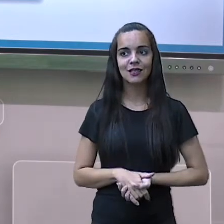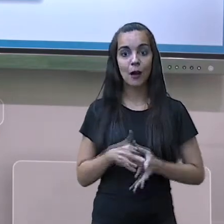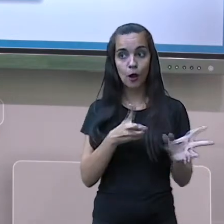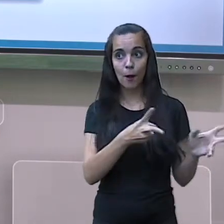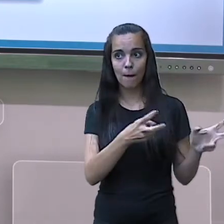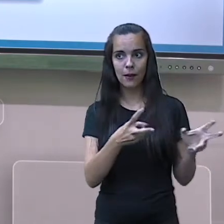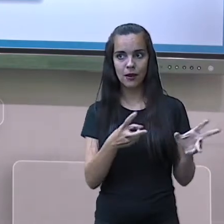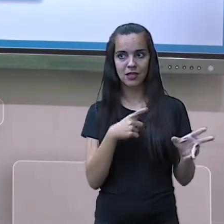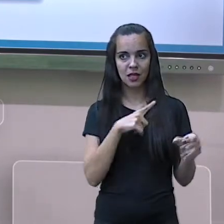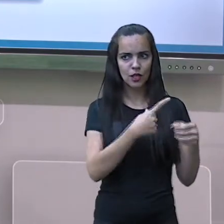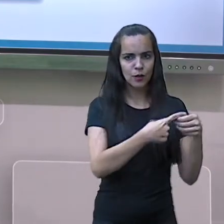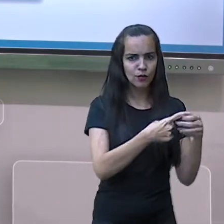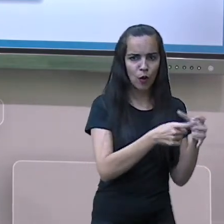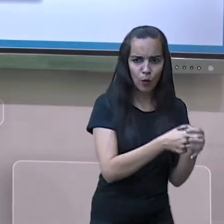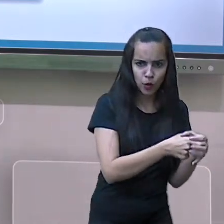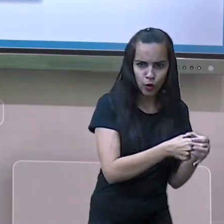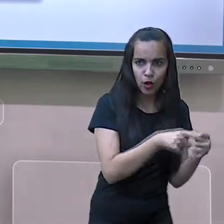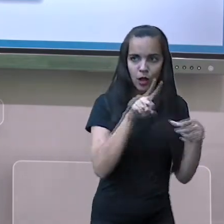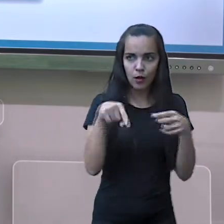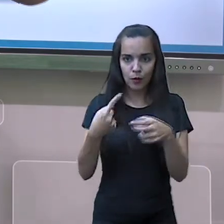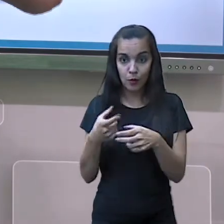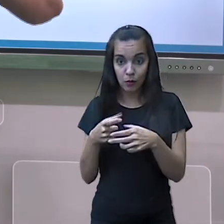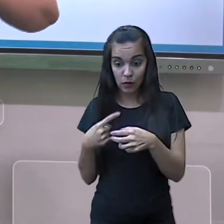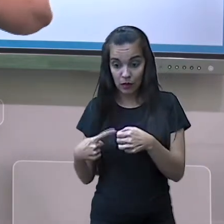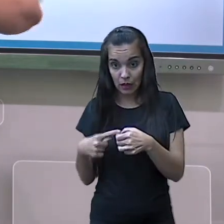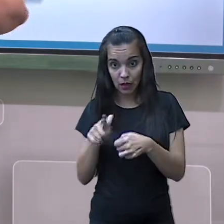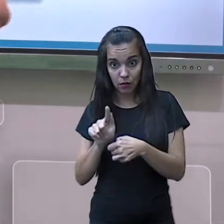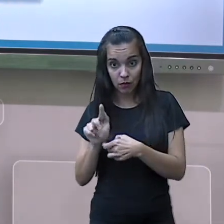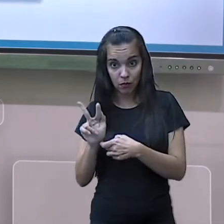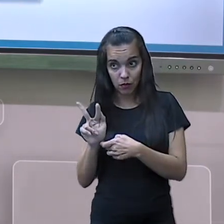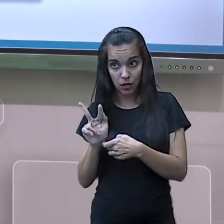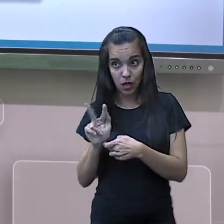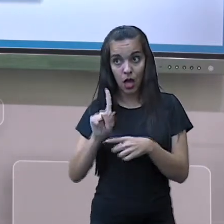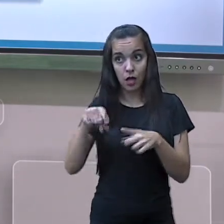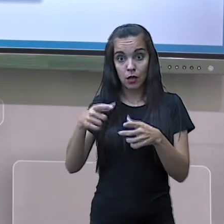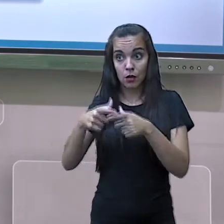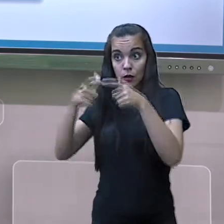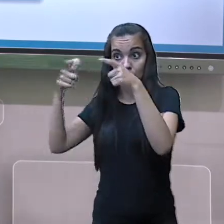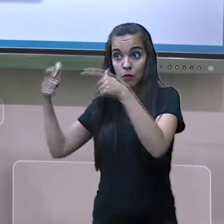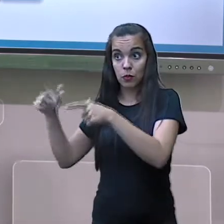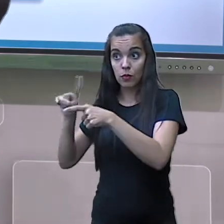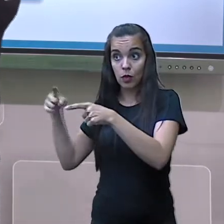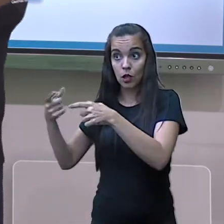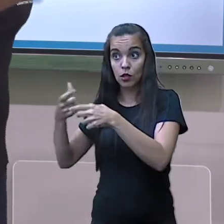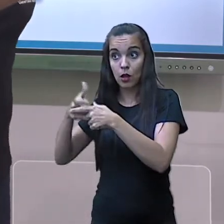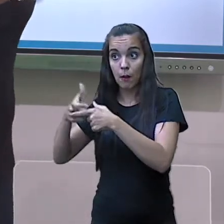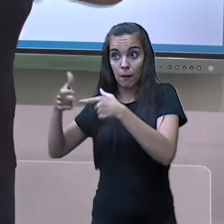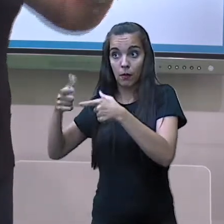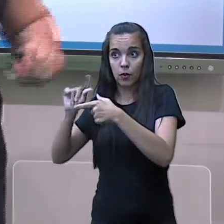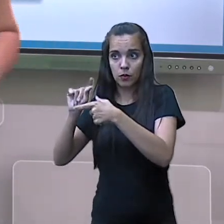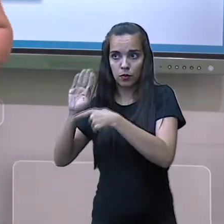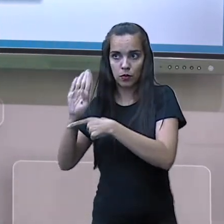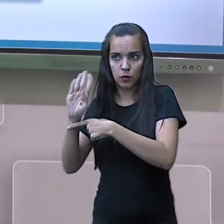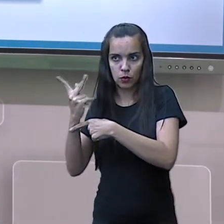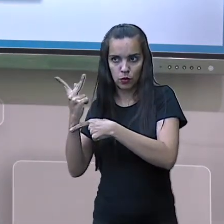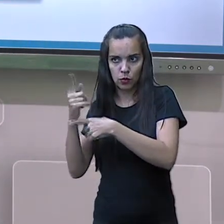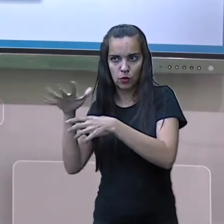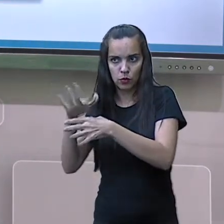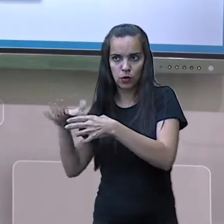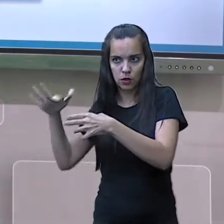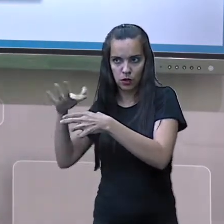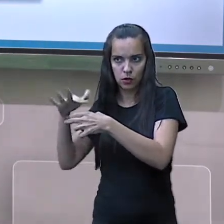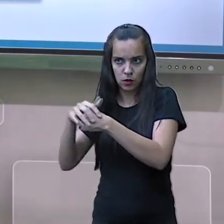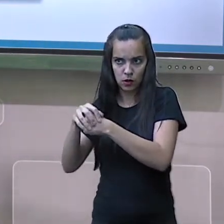Perceberam? Olha, saiu de uma cidade menor, veio para uma cidade polo, agora eu parti para uma cidade da região